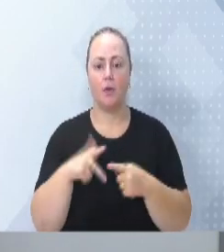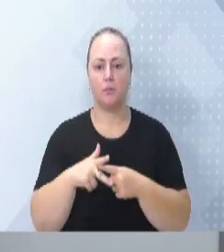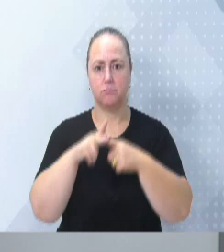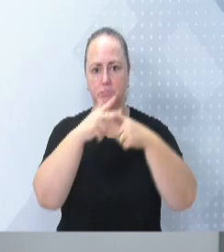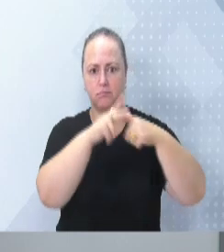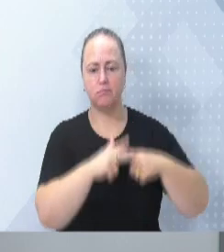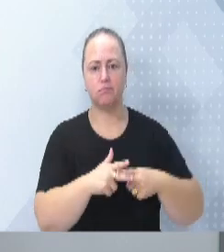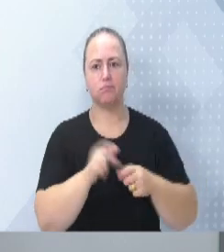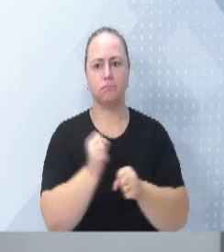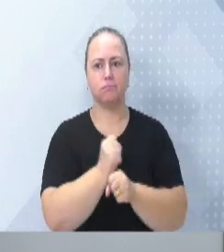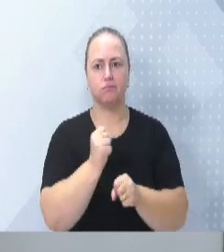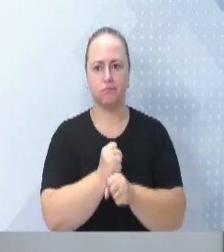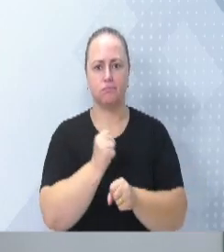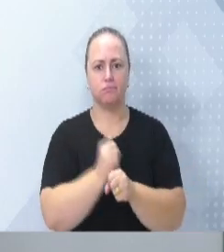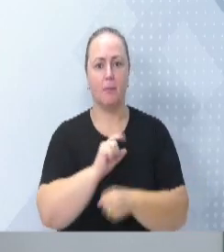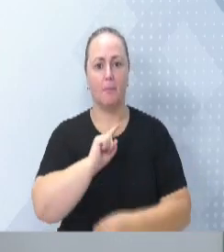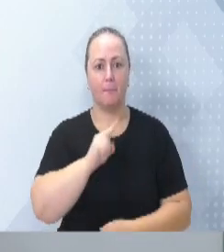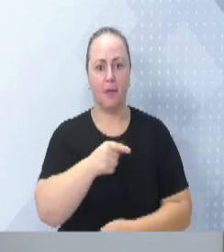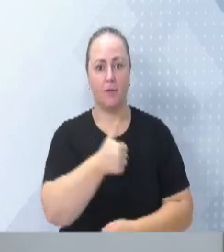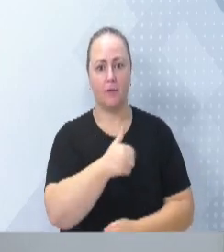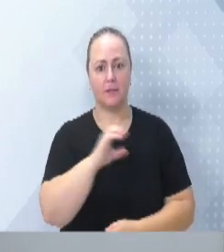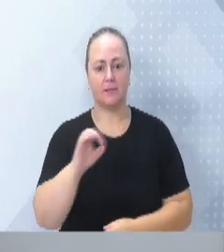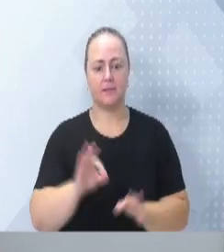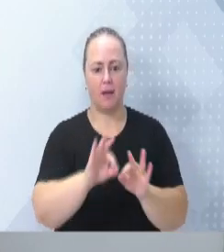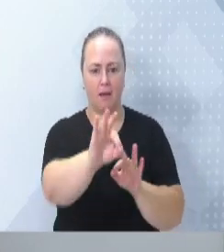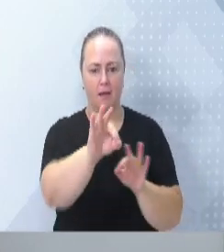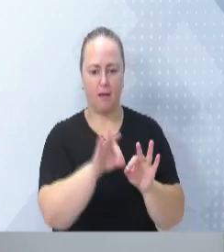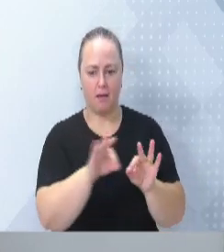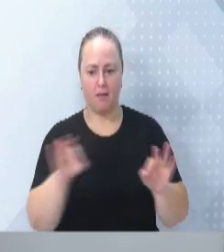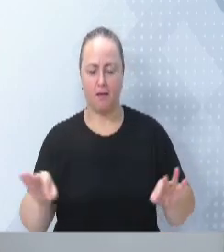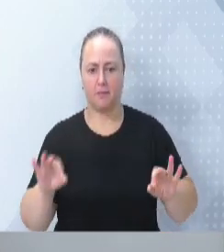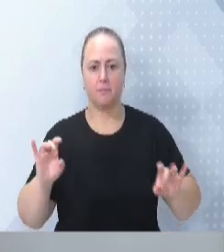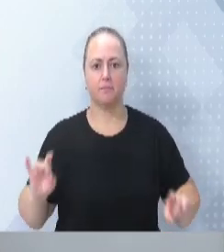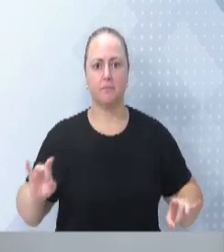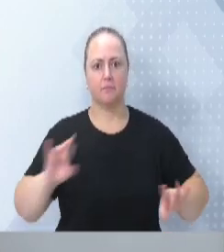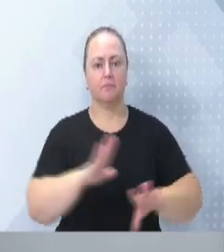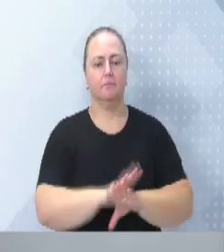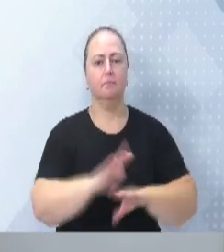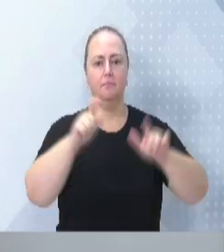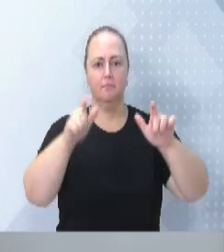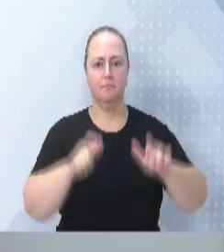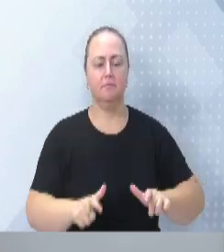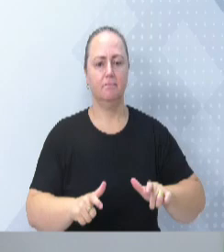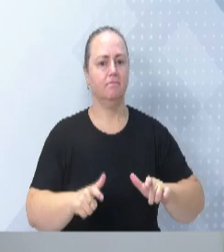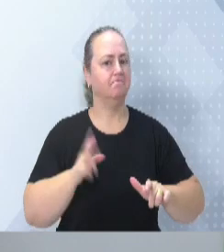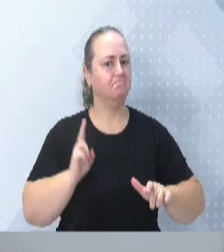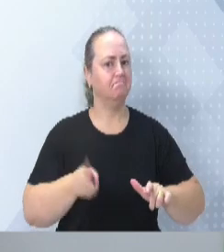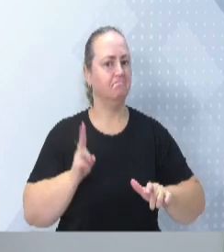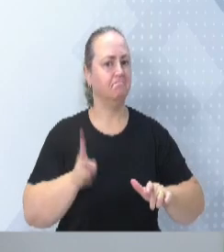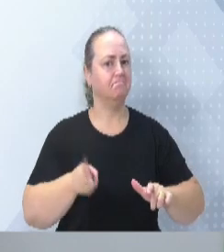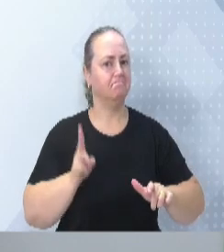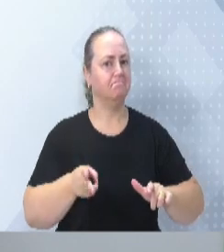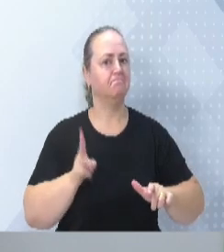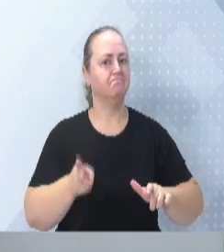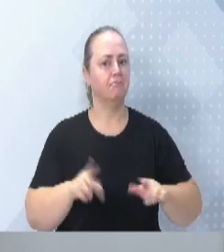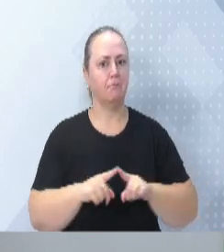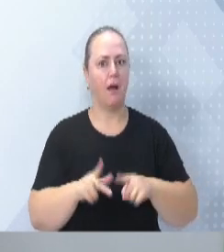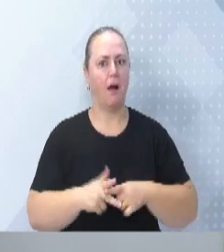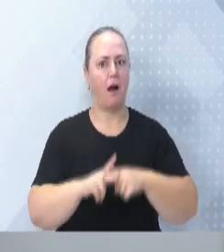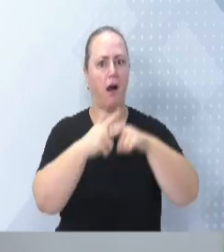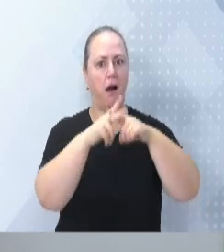obstétrico, que foi 1.100 metros quadrados, que iniciamos e concluímos com um setor em plena operação dentro do hospital.